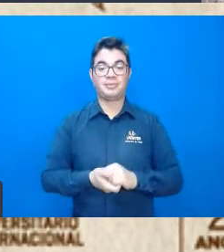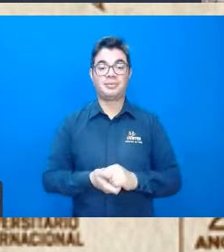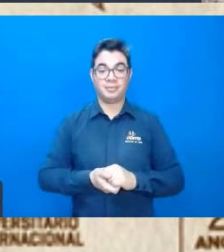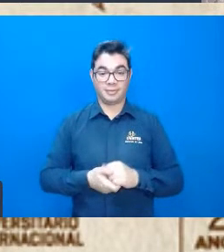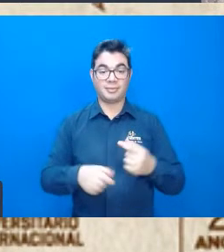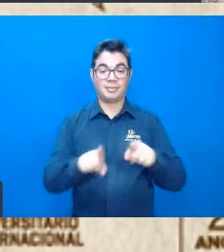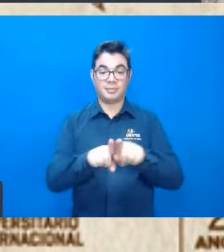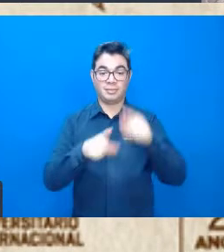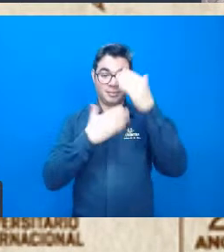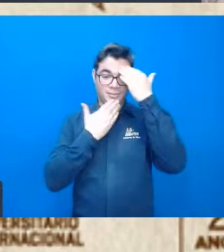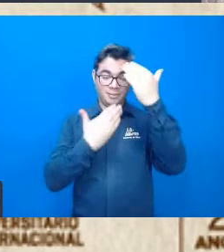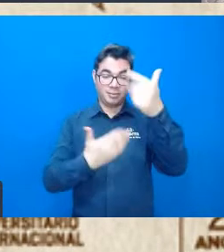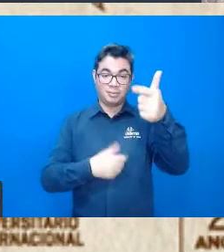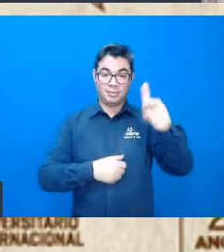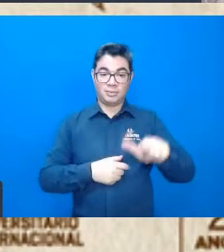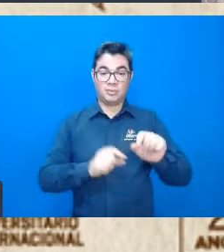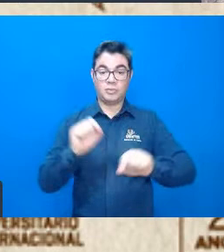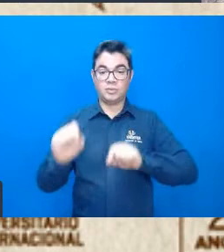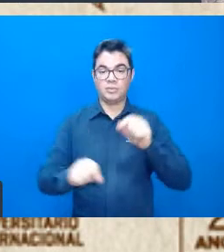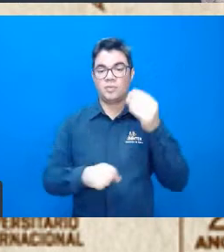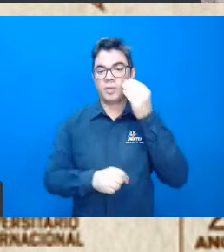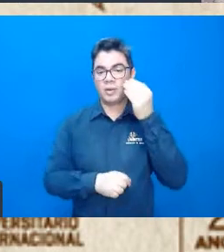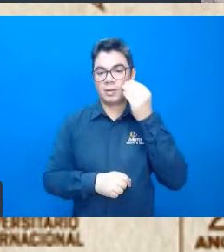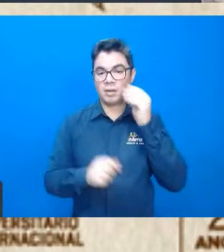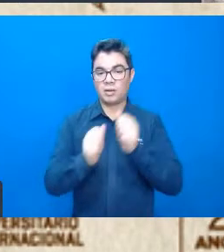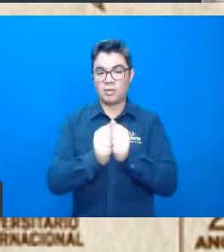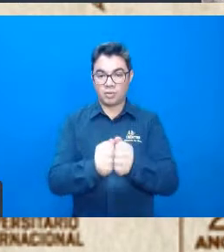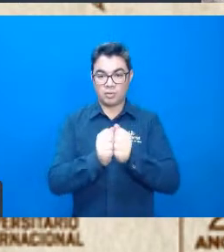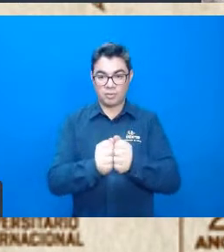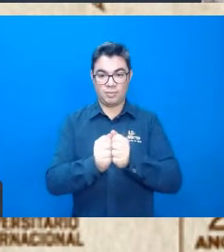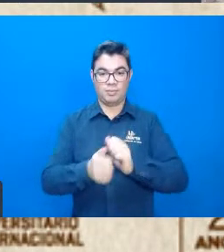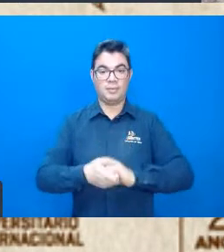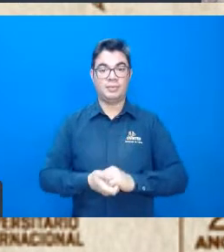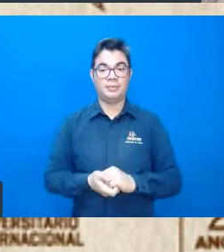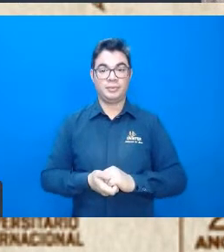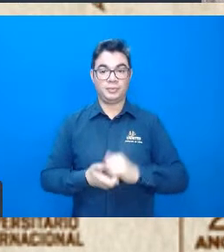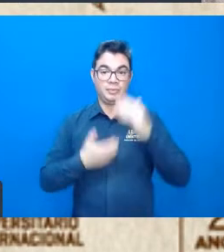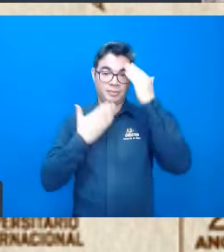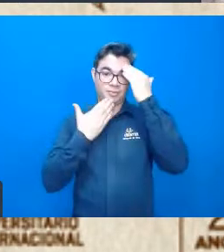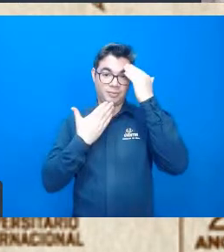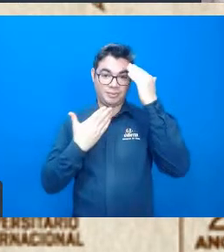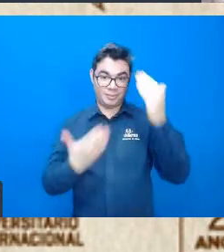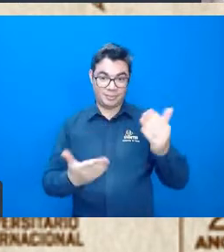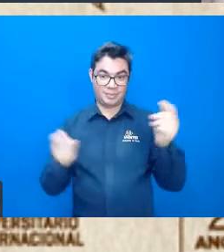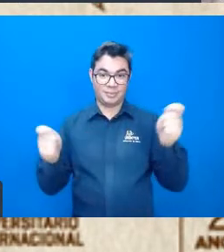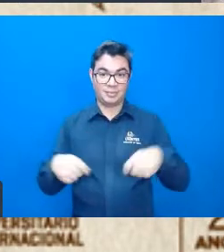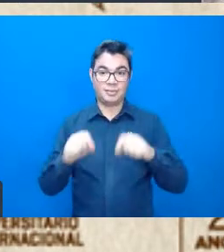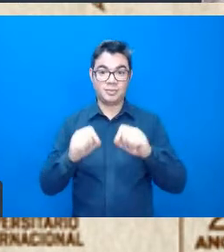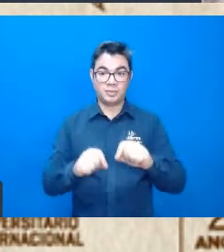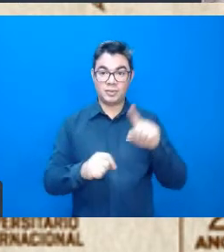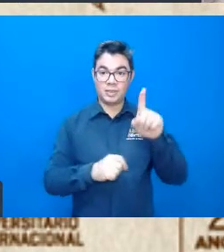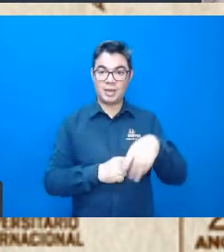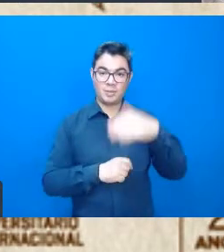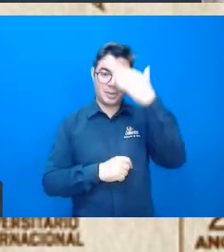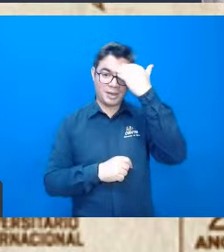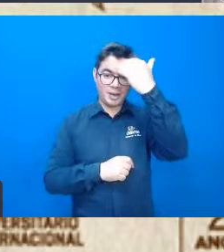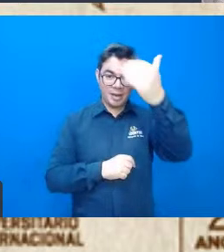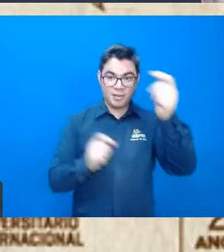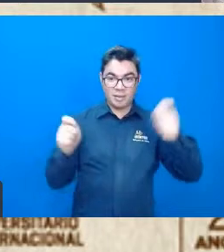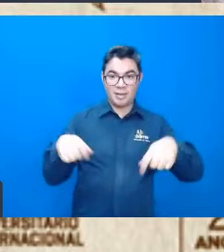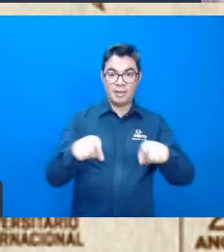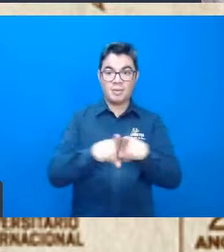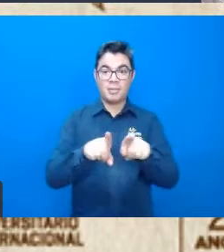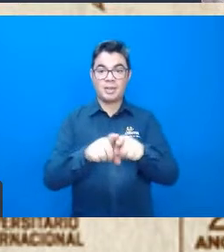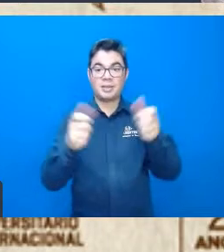E agradeço, mais uma vez, então, oportunidade de estar aqui com vocês. Obrigado. maravilha, professor. Muito, muito, muito obrigada, né, acho que